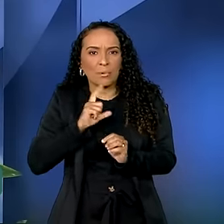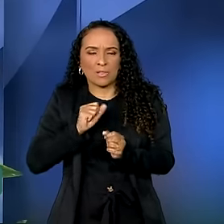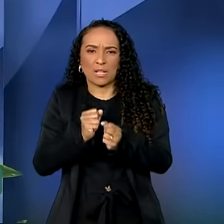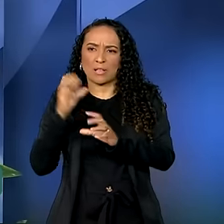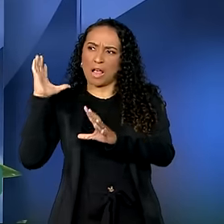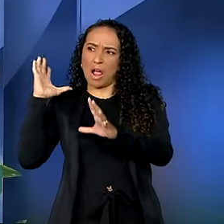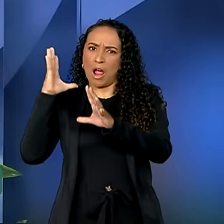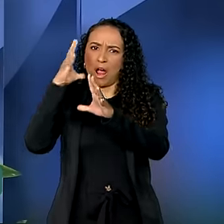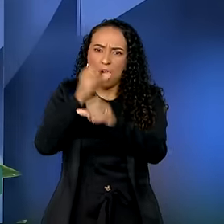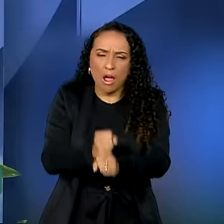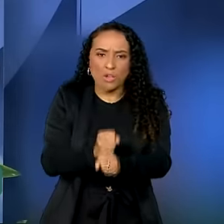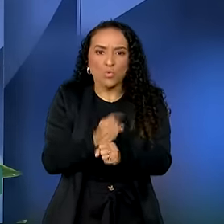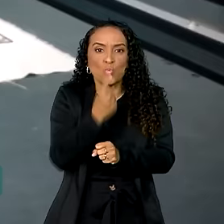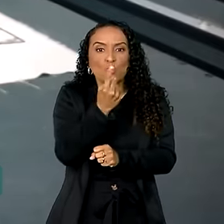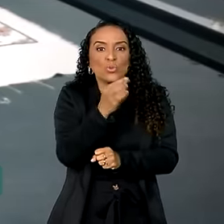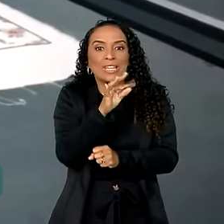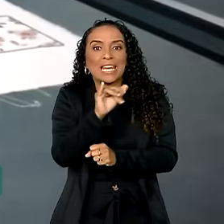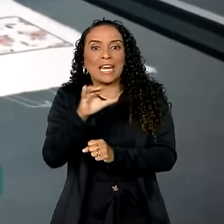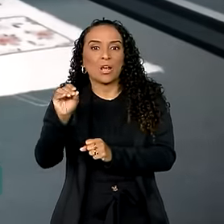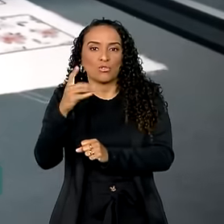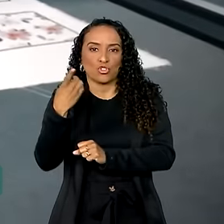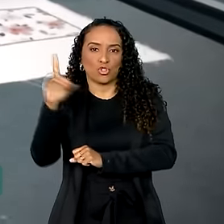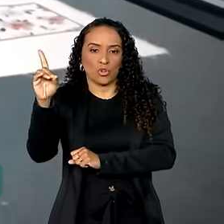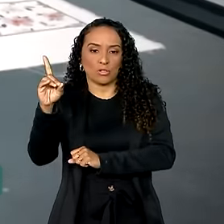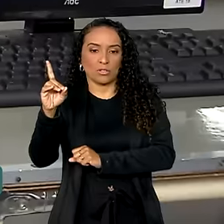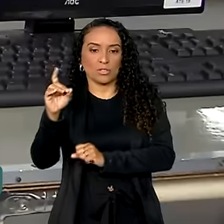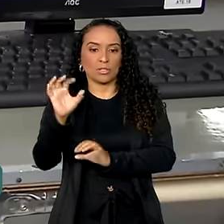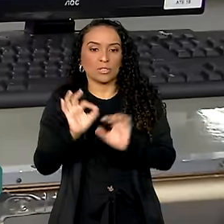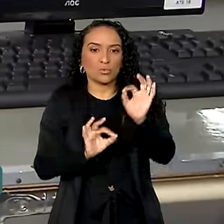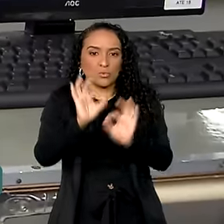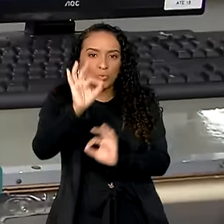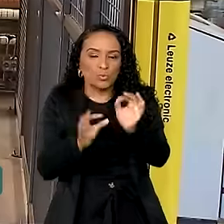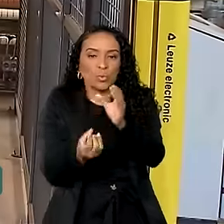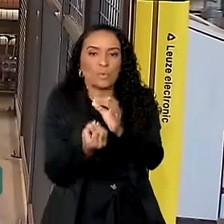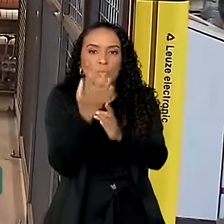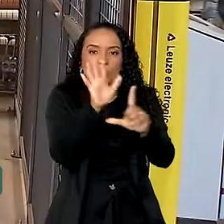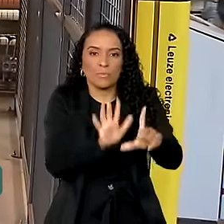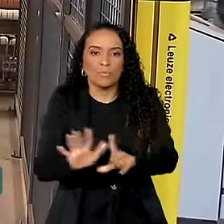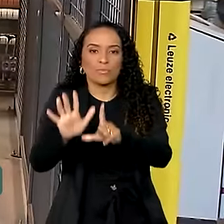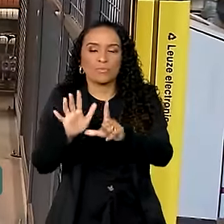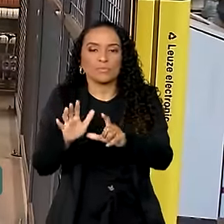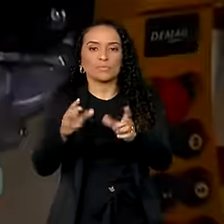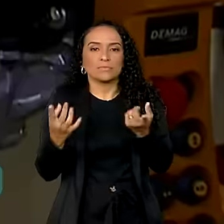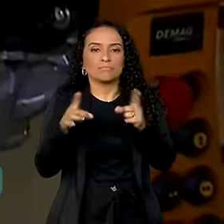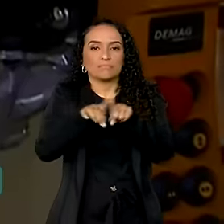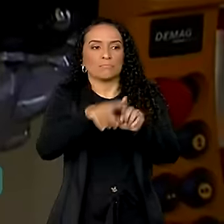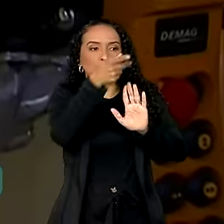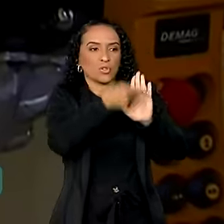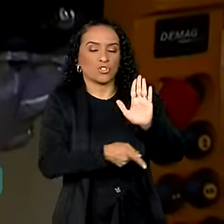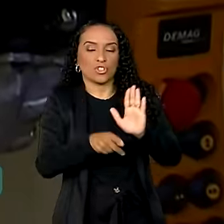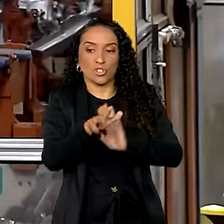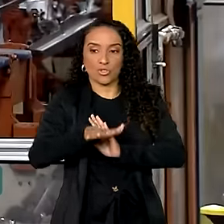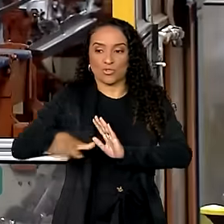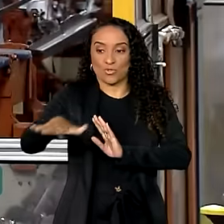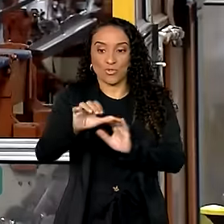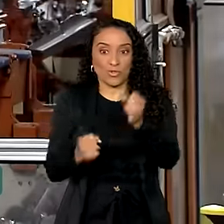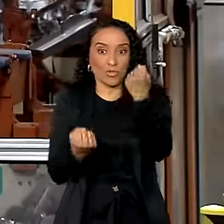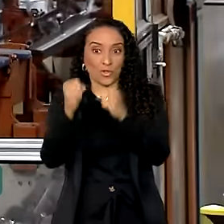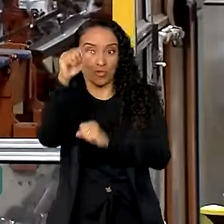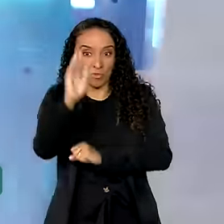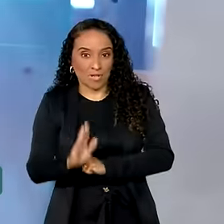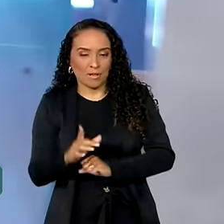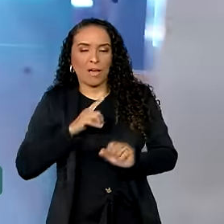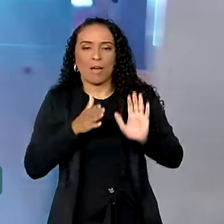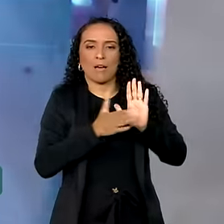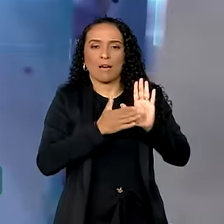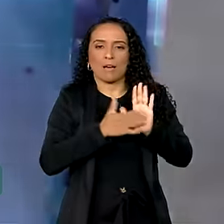anos, está chegando a um trilhão de dólares. A construção da plataforma se alinha com o projeto da nova indústria Brasil, que propõe